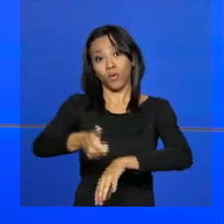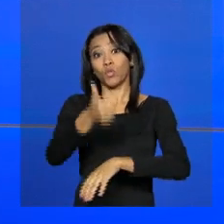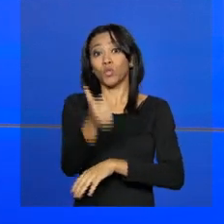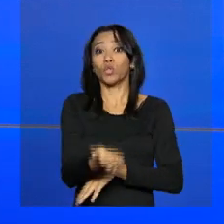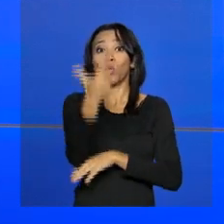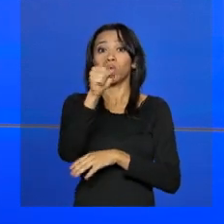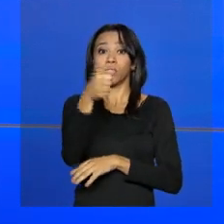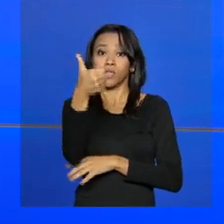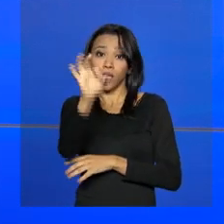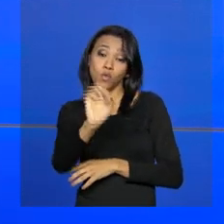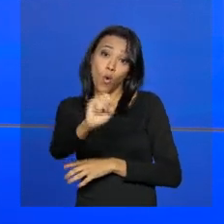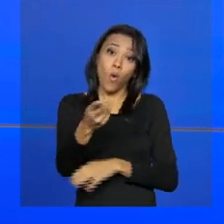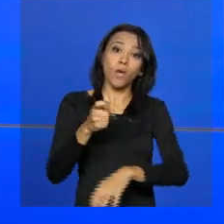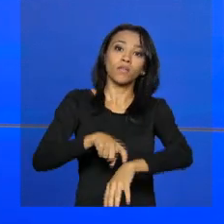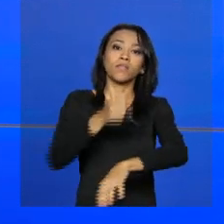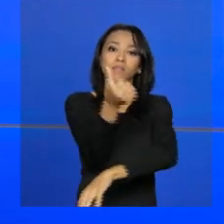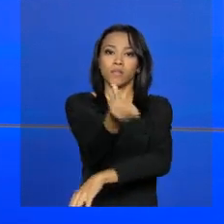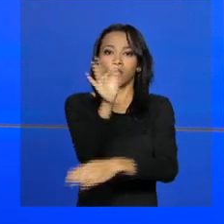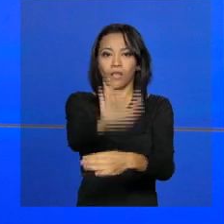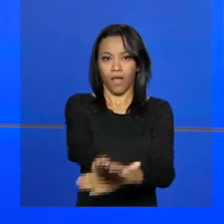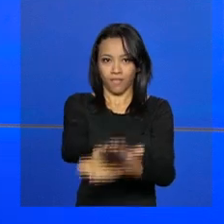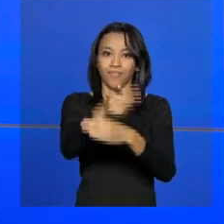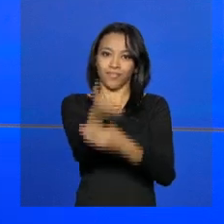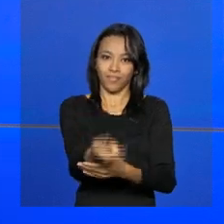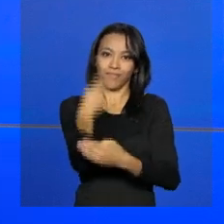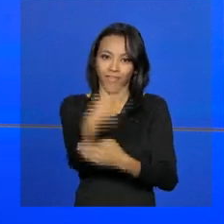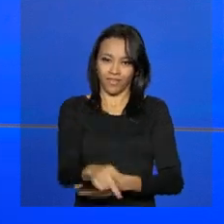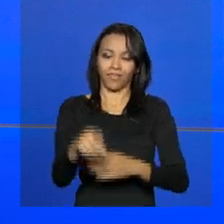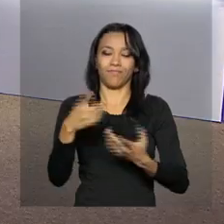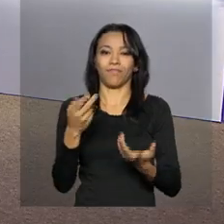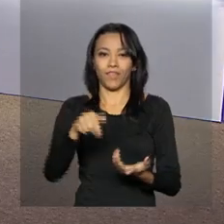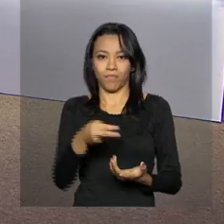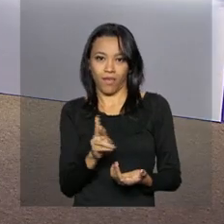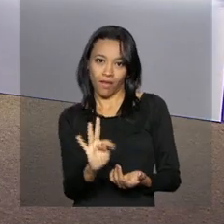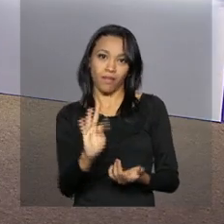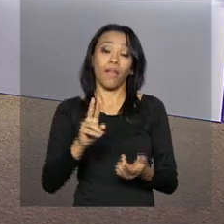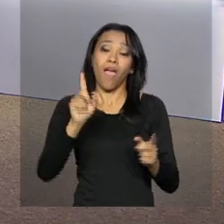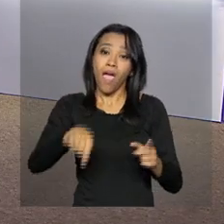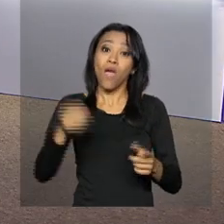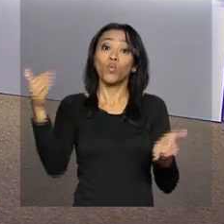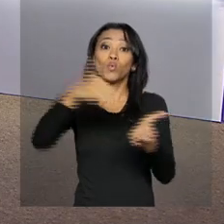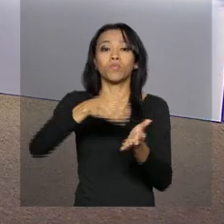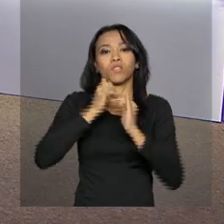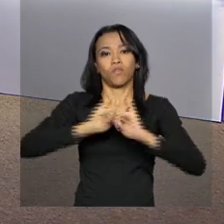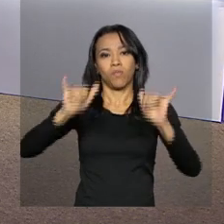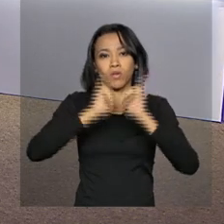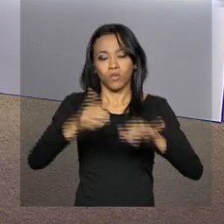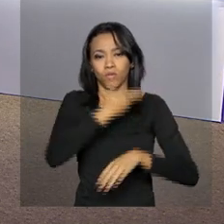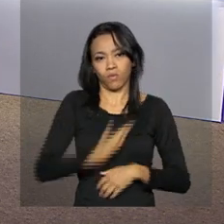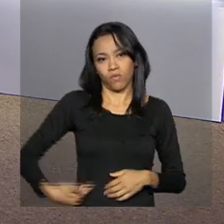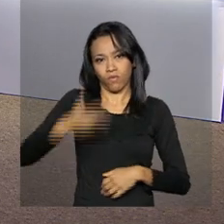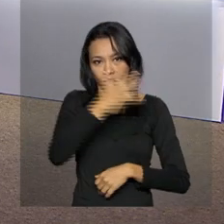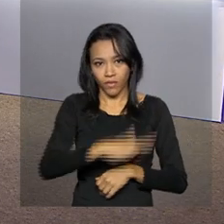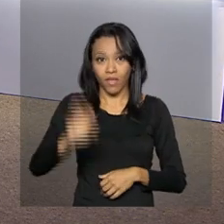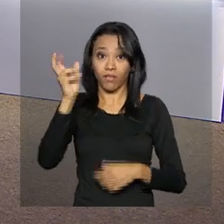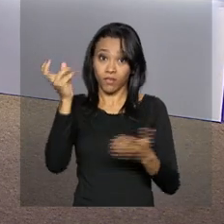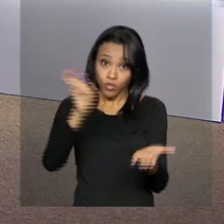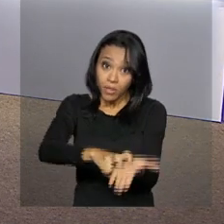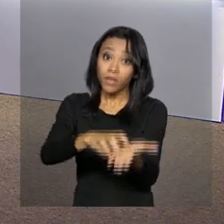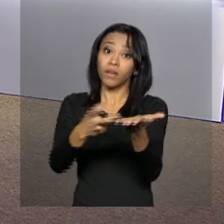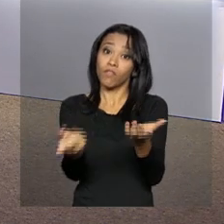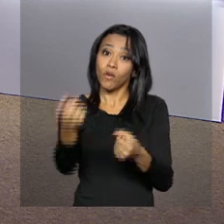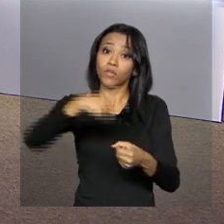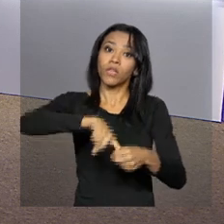e dez, ou às seis da tarde, nas reprises do programa Bom Dia, Ministro. Estas foram as últimas notícias do governo federal nesta manhã.